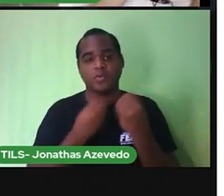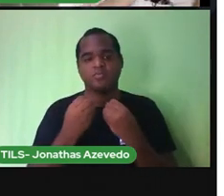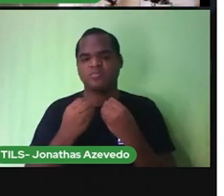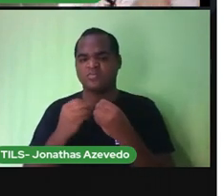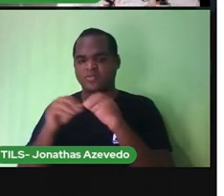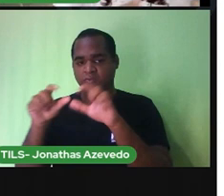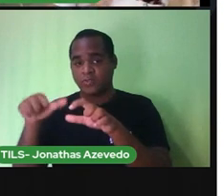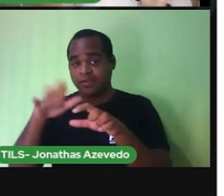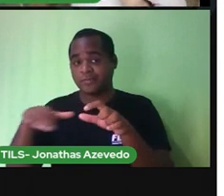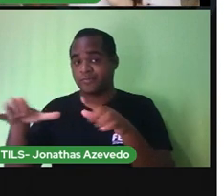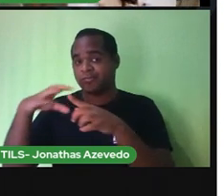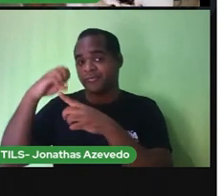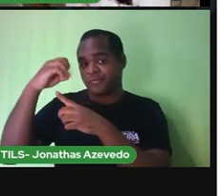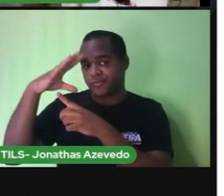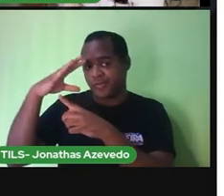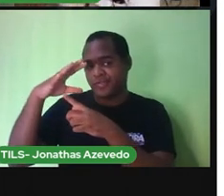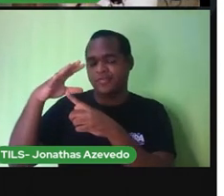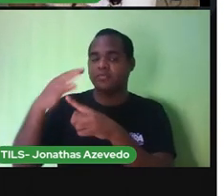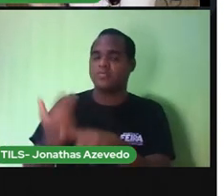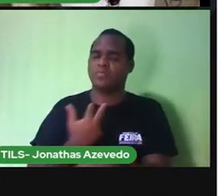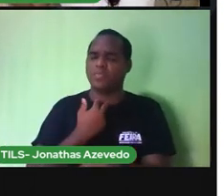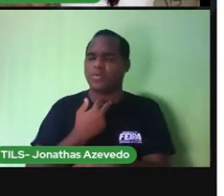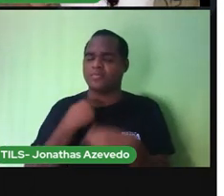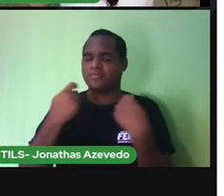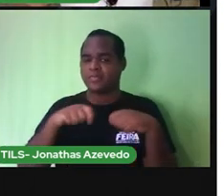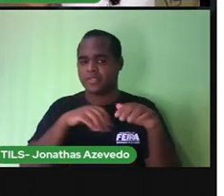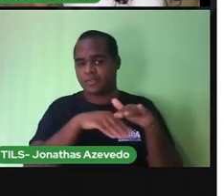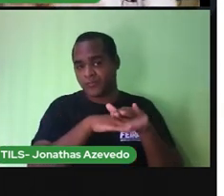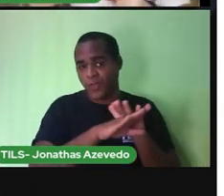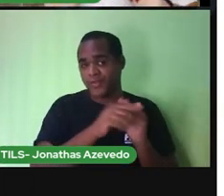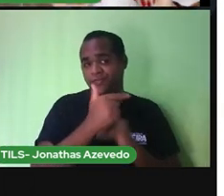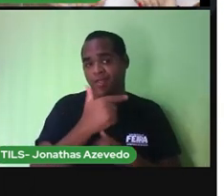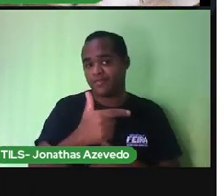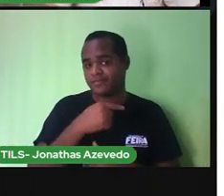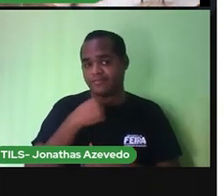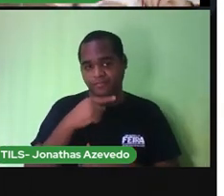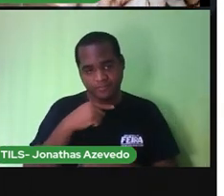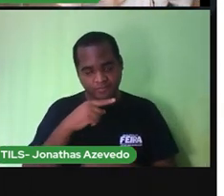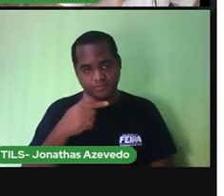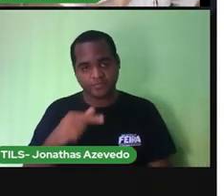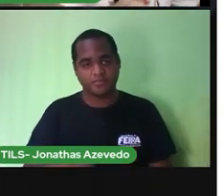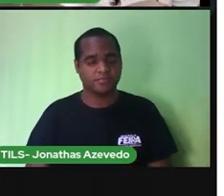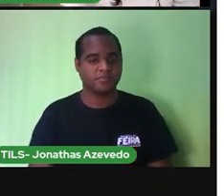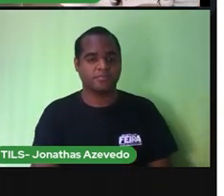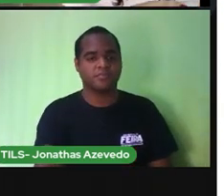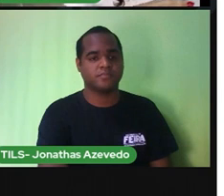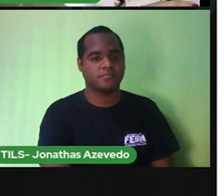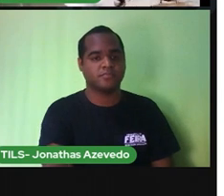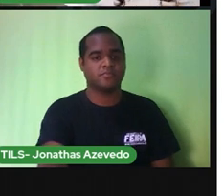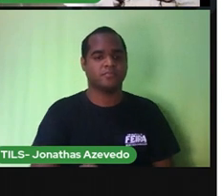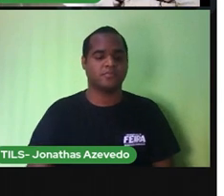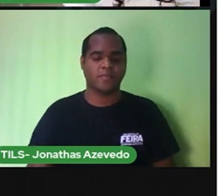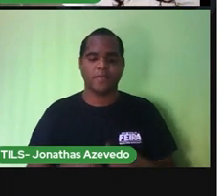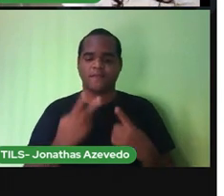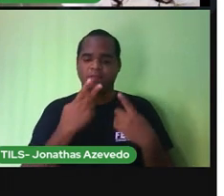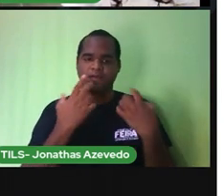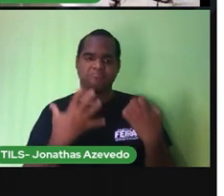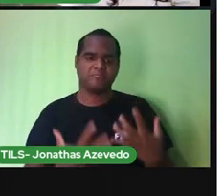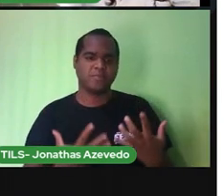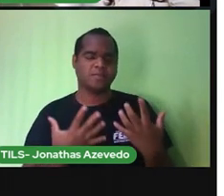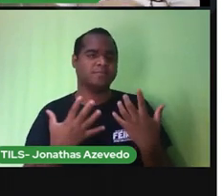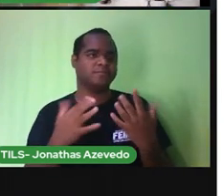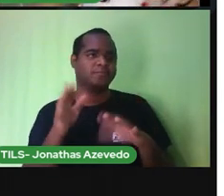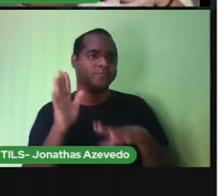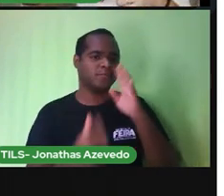lugar que tenha luz a gente tem que guardá-lo no lugar onde não tenha muita luz se diz que a gente não pode deixar